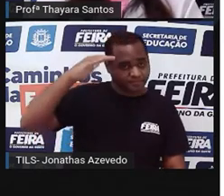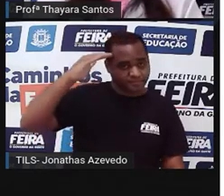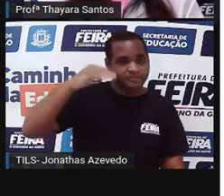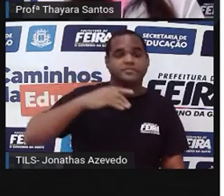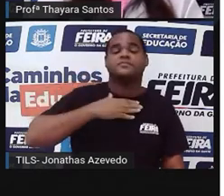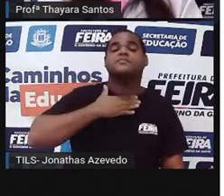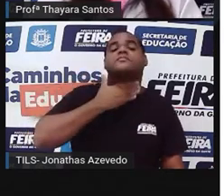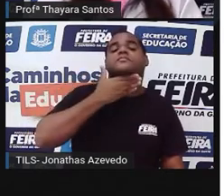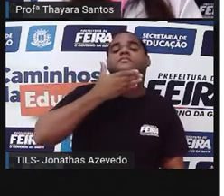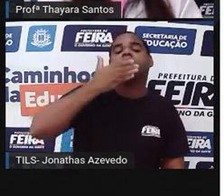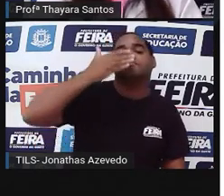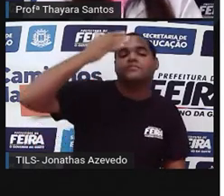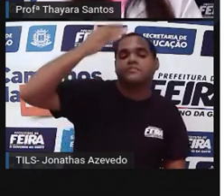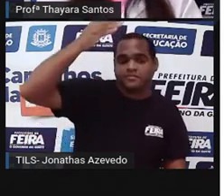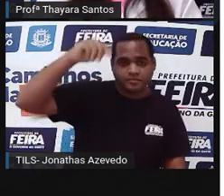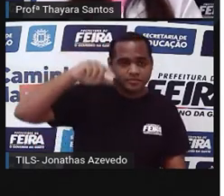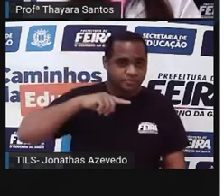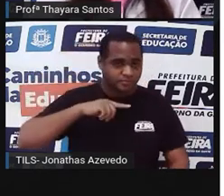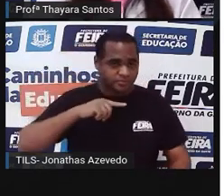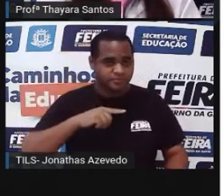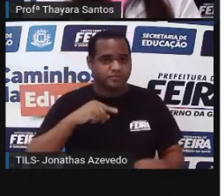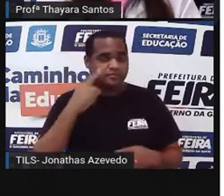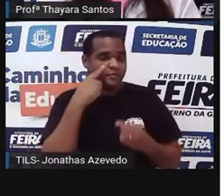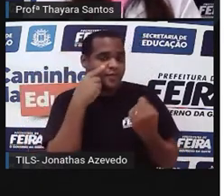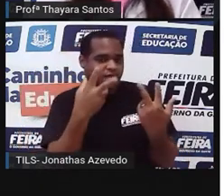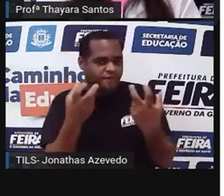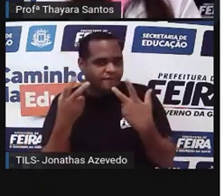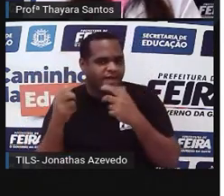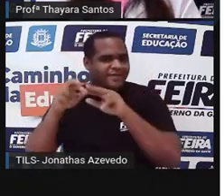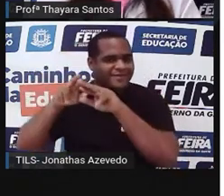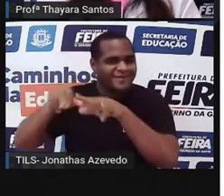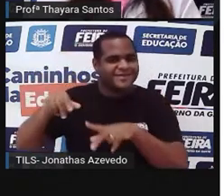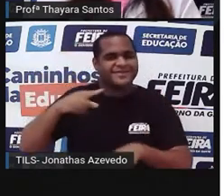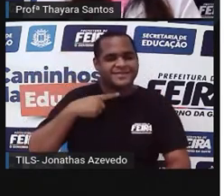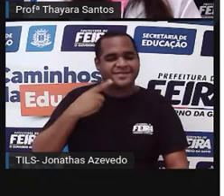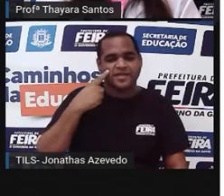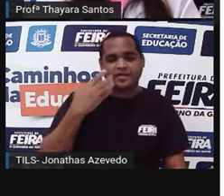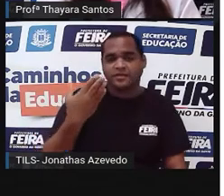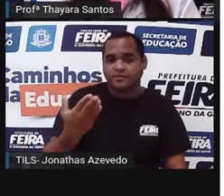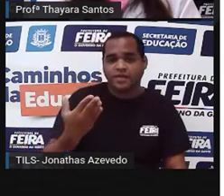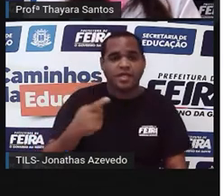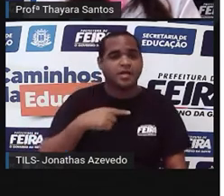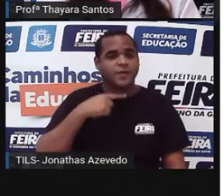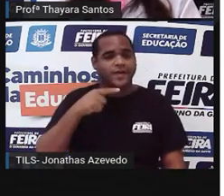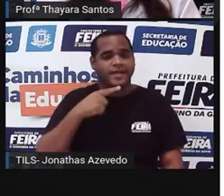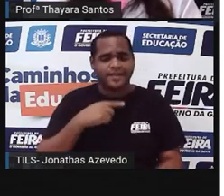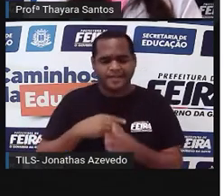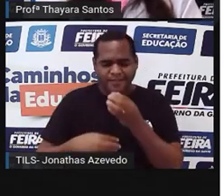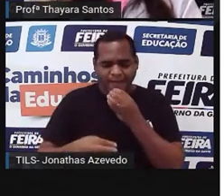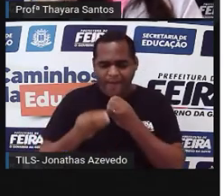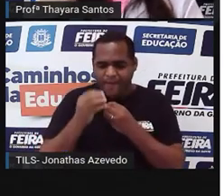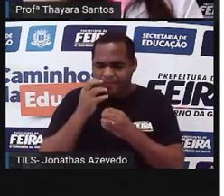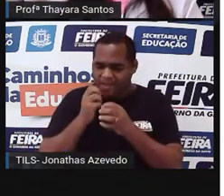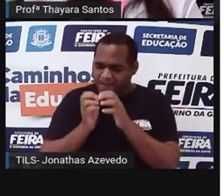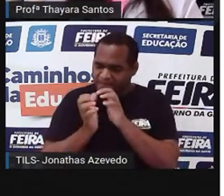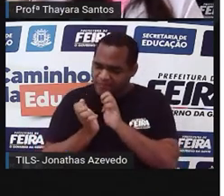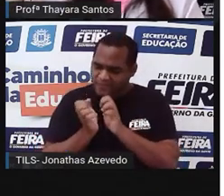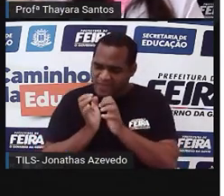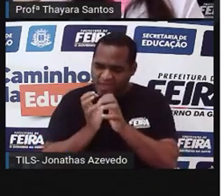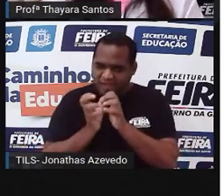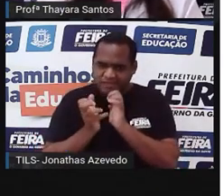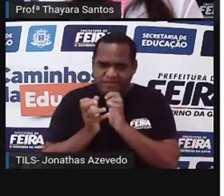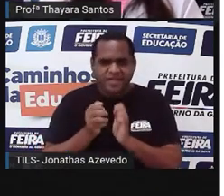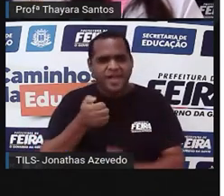curto. E ele começou a observar que as girafas que tinham pescoço curto, elas acabavam não se alimentando direito e elas ficaram se